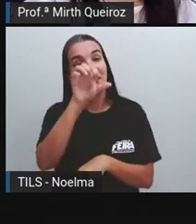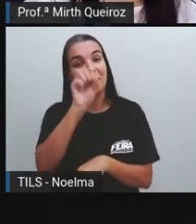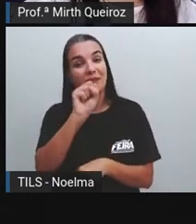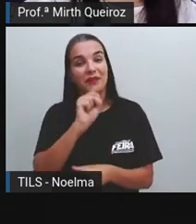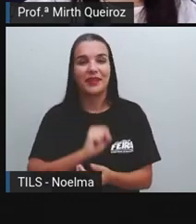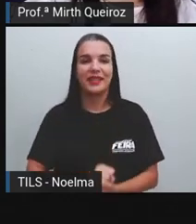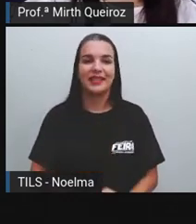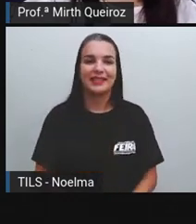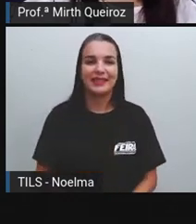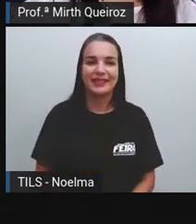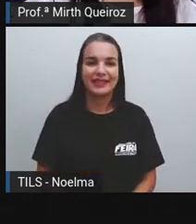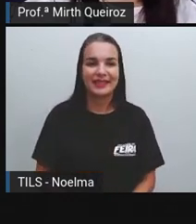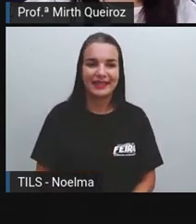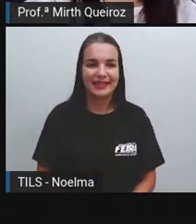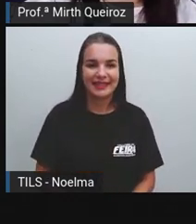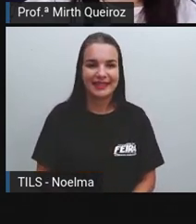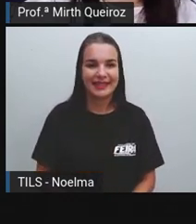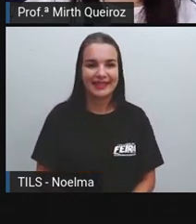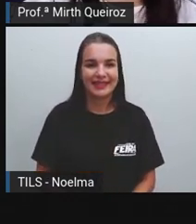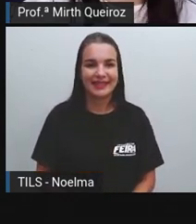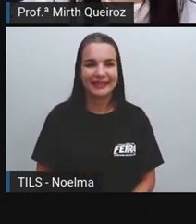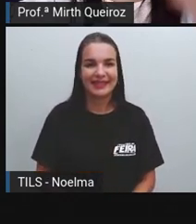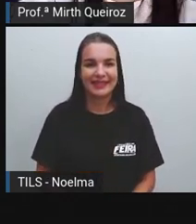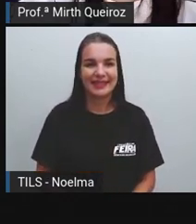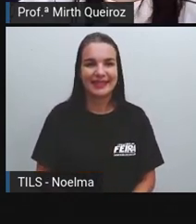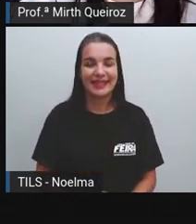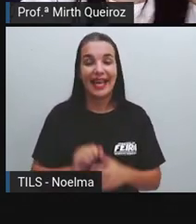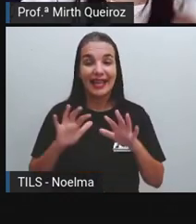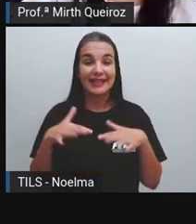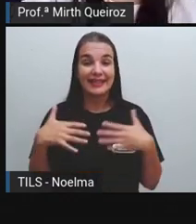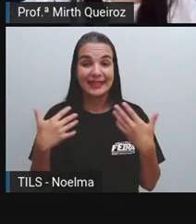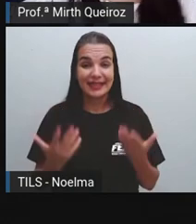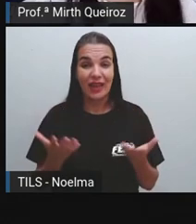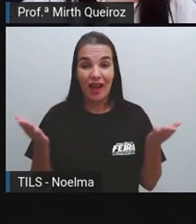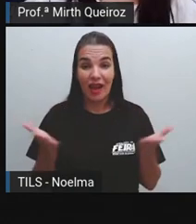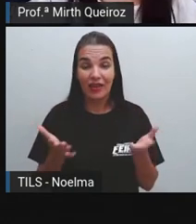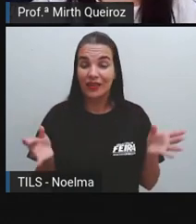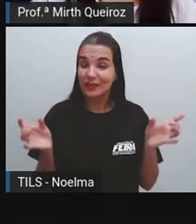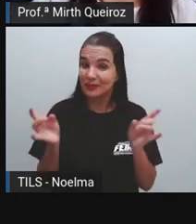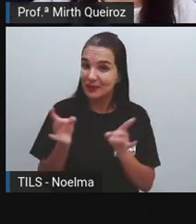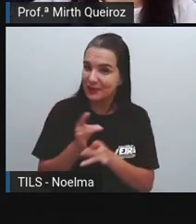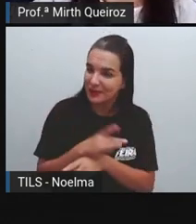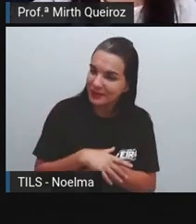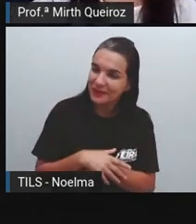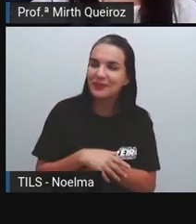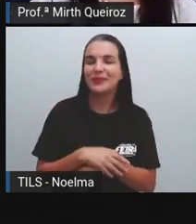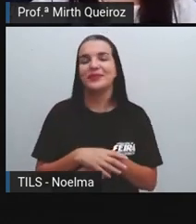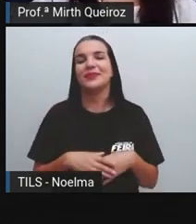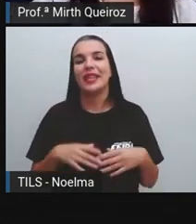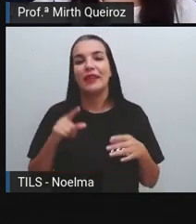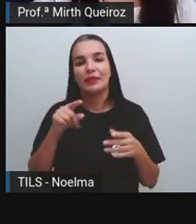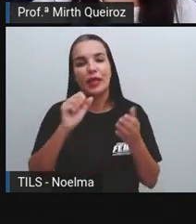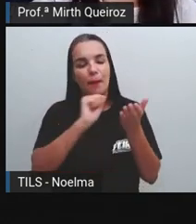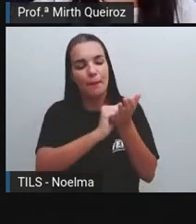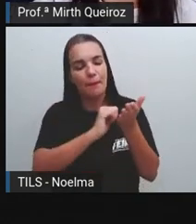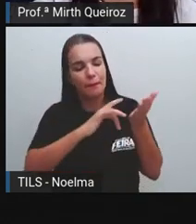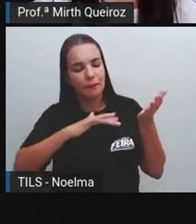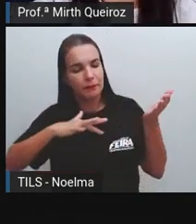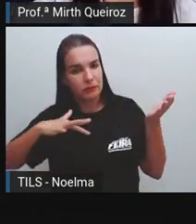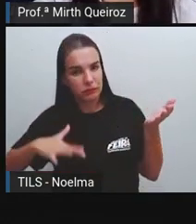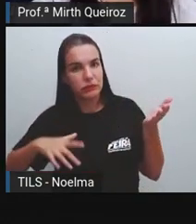em nossa cidade. Bom, gente, a gente vai ficando por aqui, pegue o seu percurso